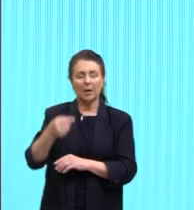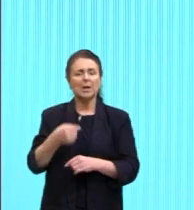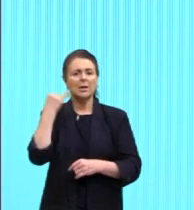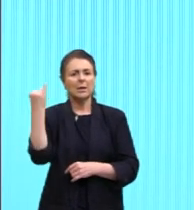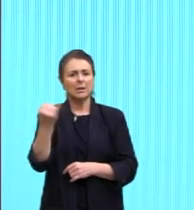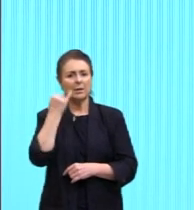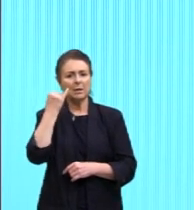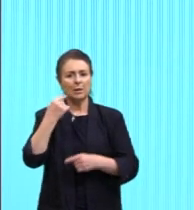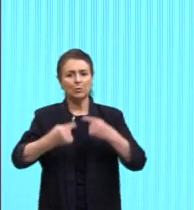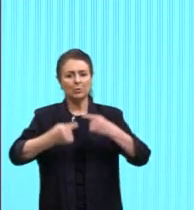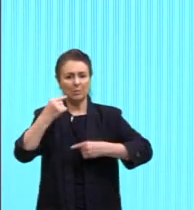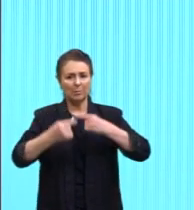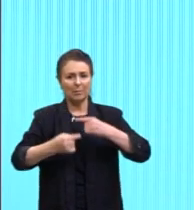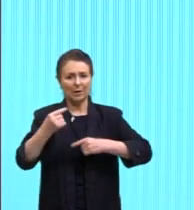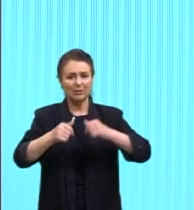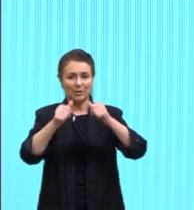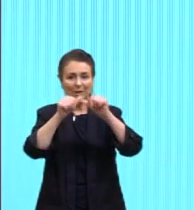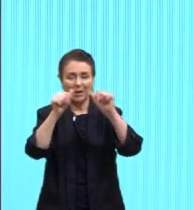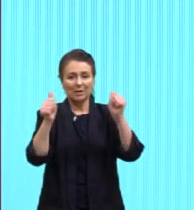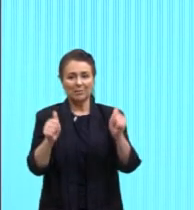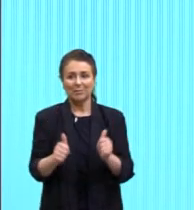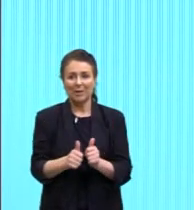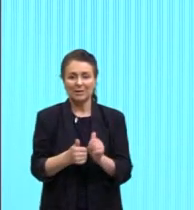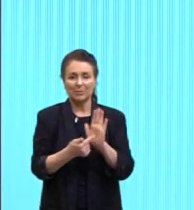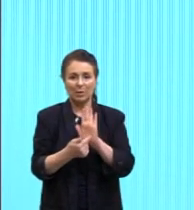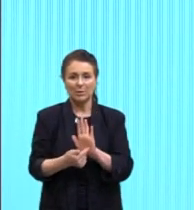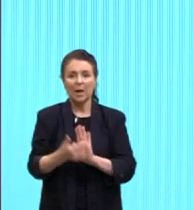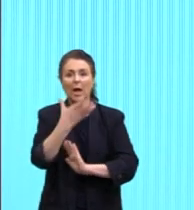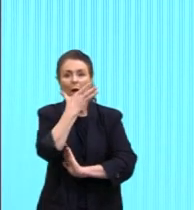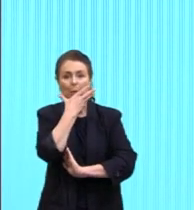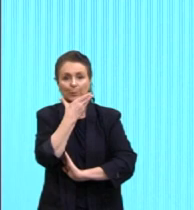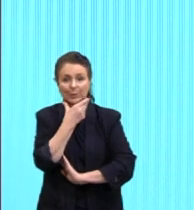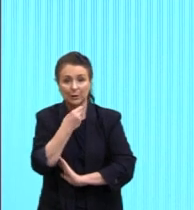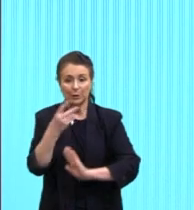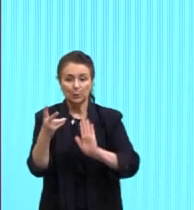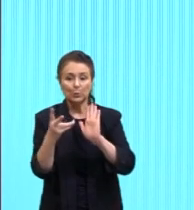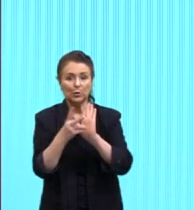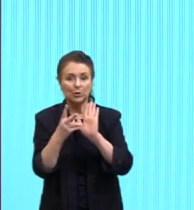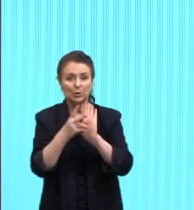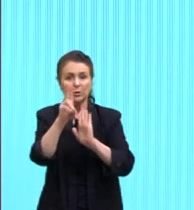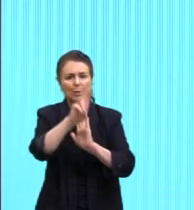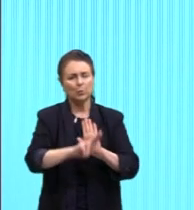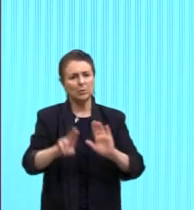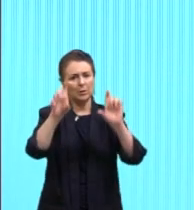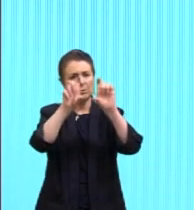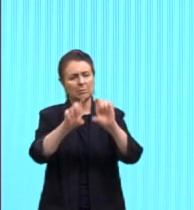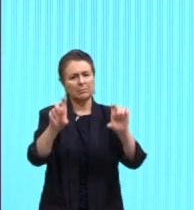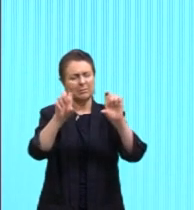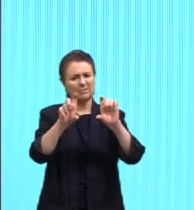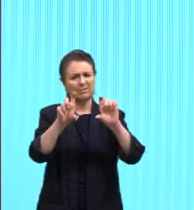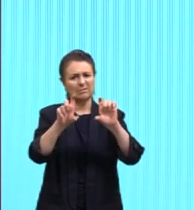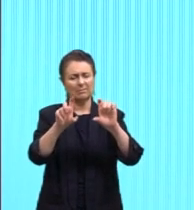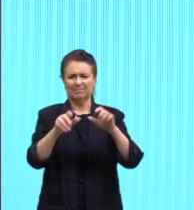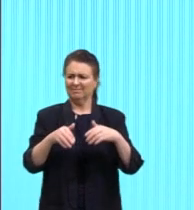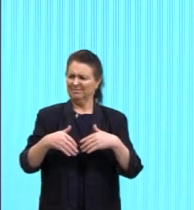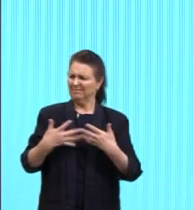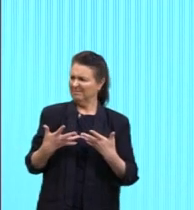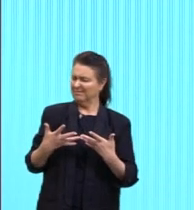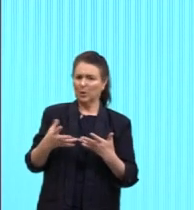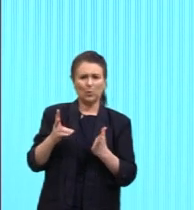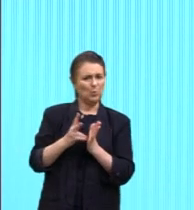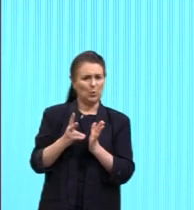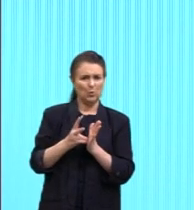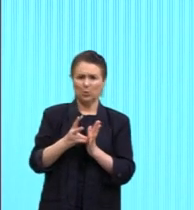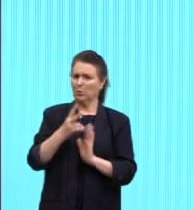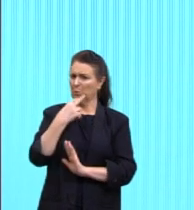proporciona, porque é um menino indígena com o computador na mão. E aí fica aquela coisa assim, ah, não, mas o indígena, ele não